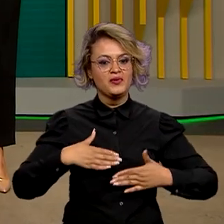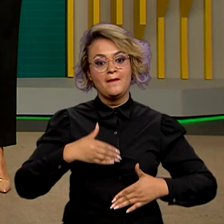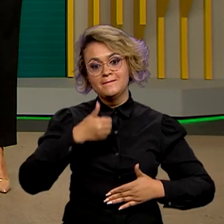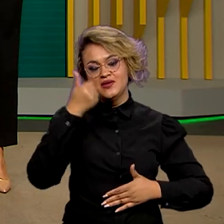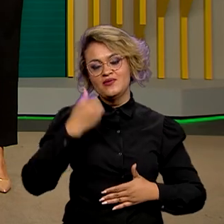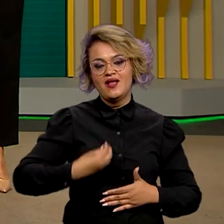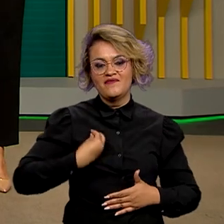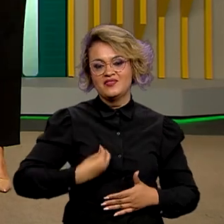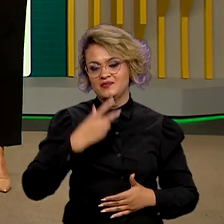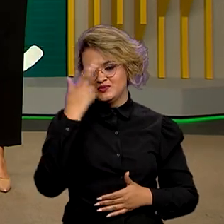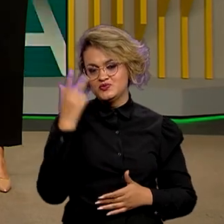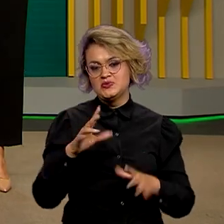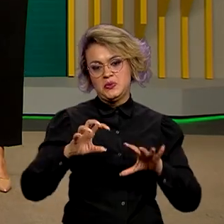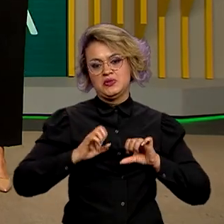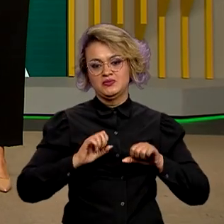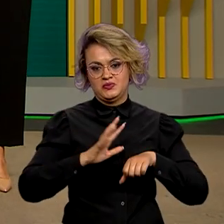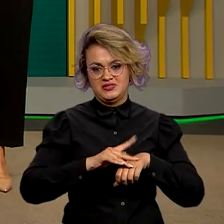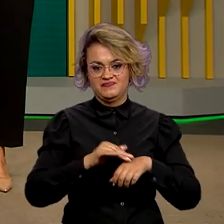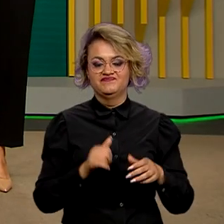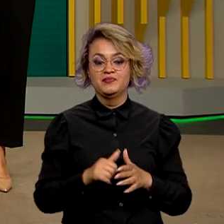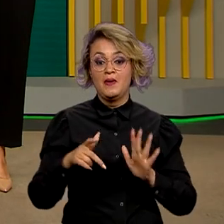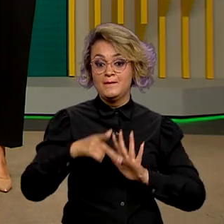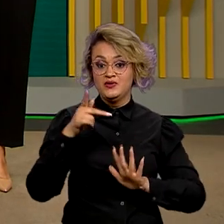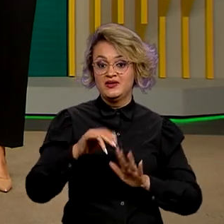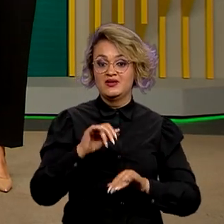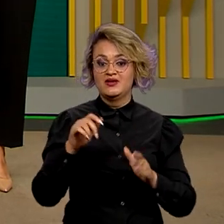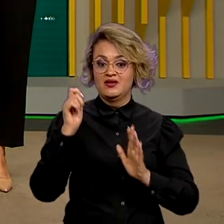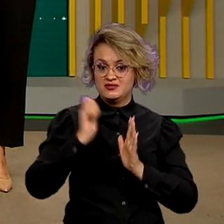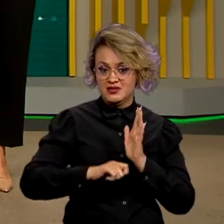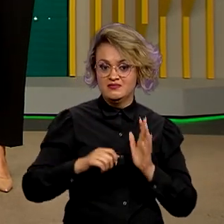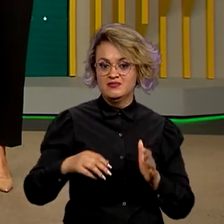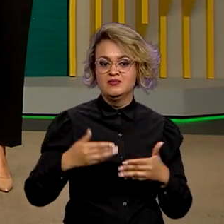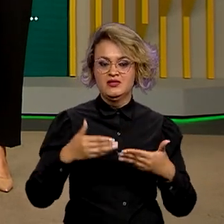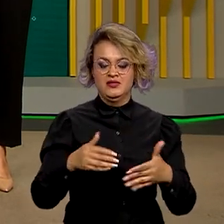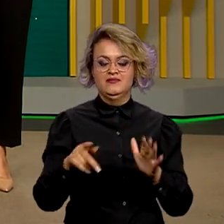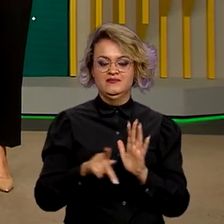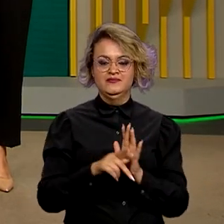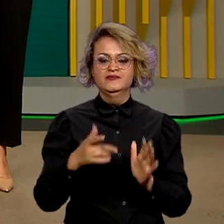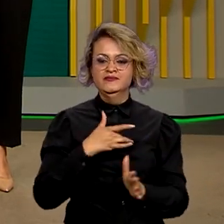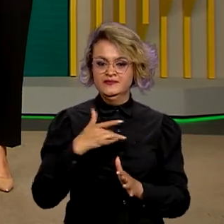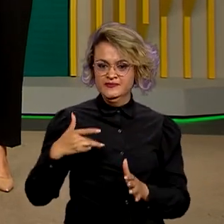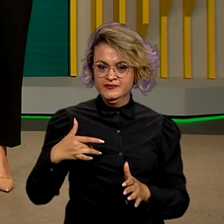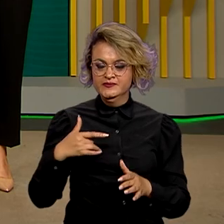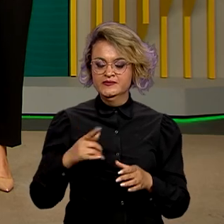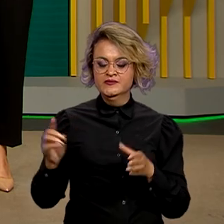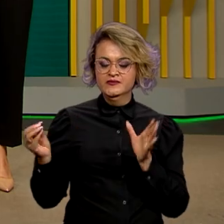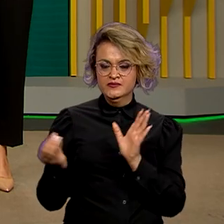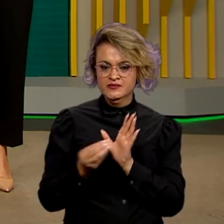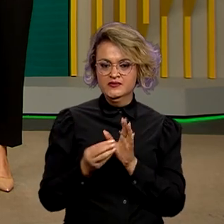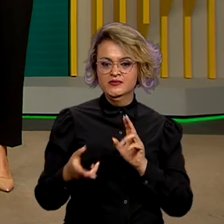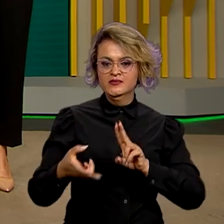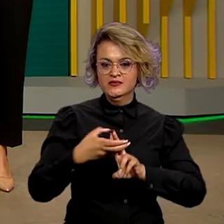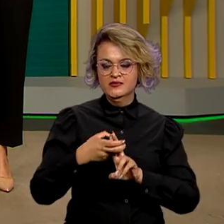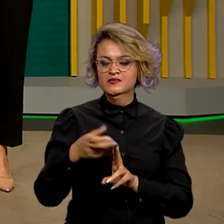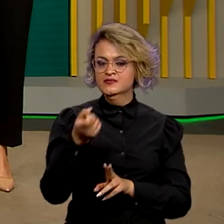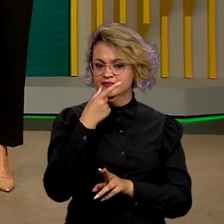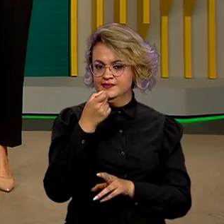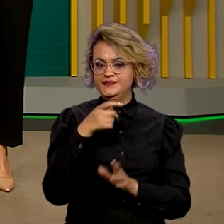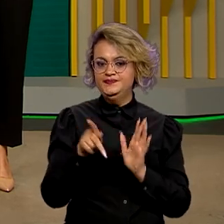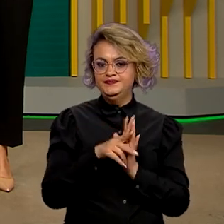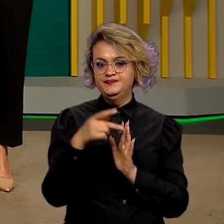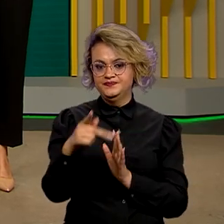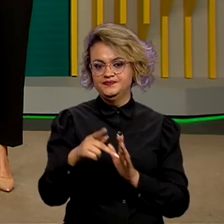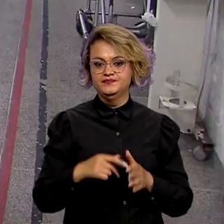expectativa de vida dos pacientes. Uma portaria assinada hoje pelo Ministério da Saúde incorpora ao SUS um medicamento